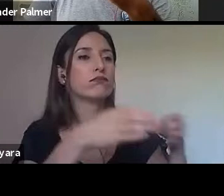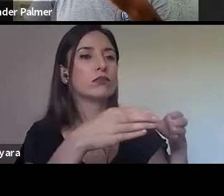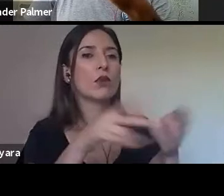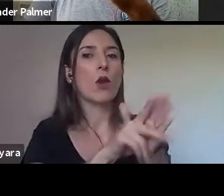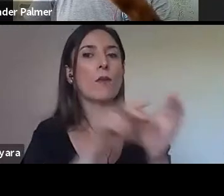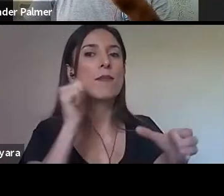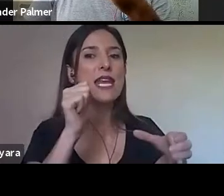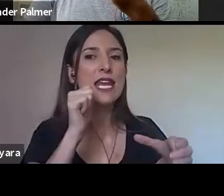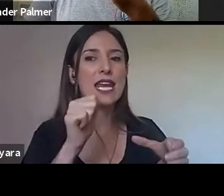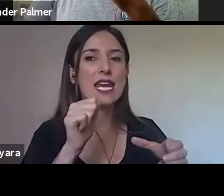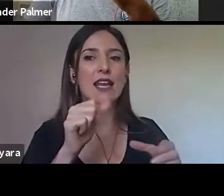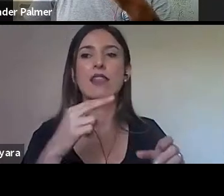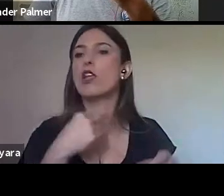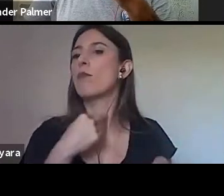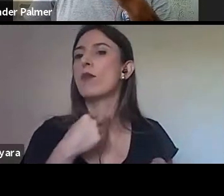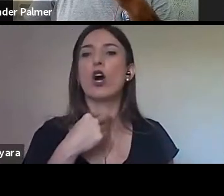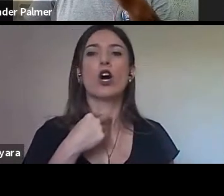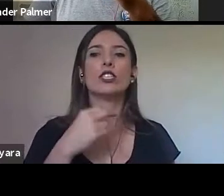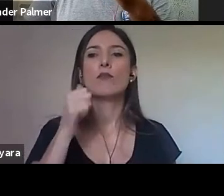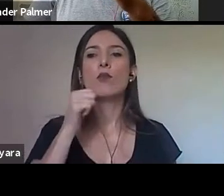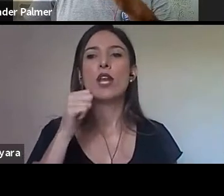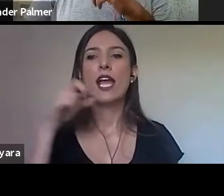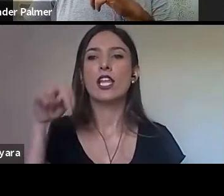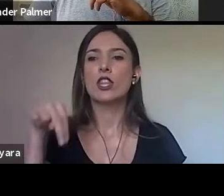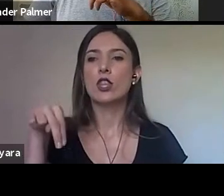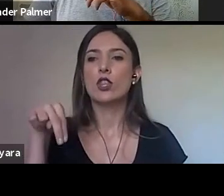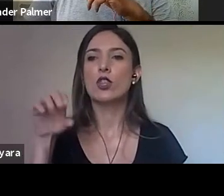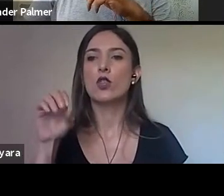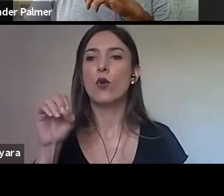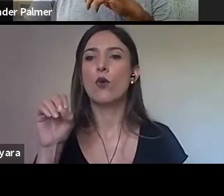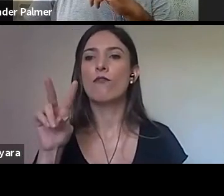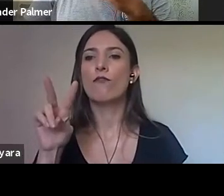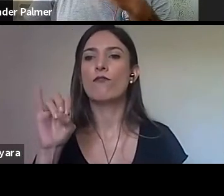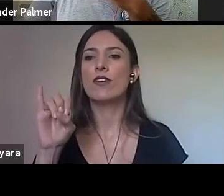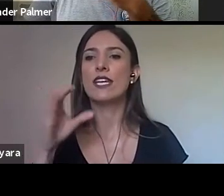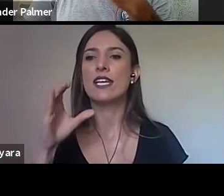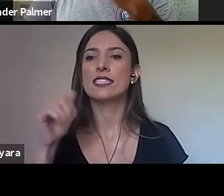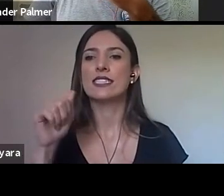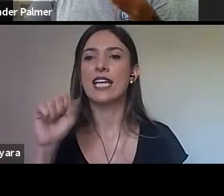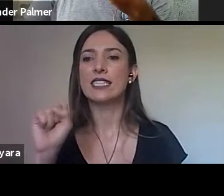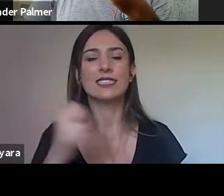fadadas a terminar ali ao longo do XIX.